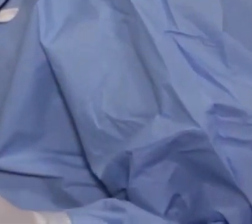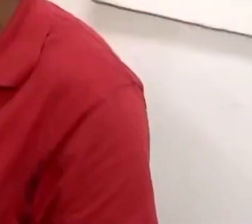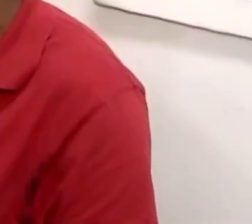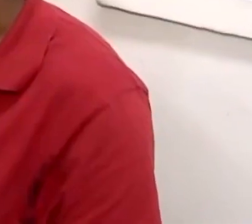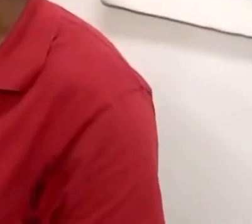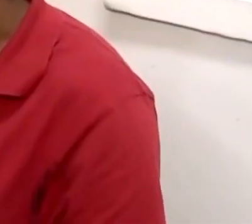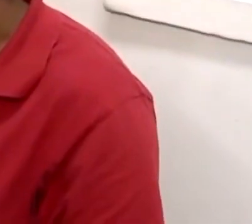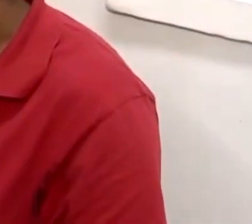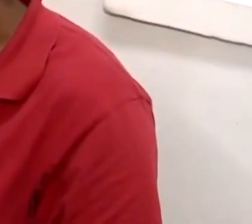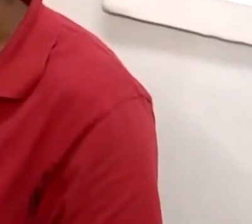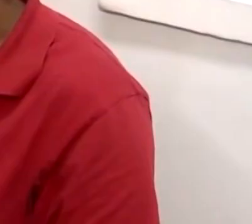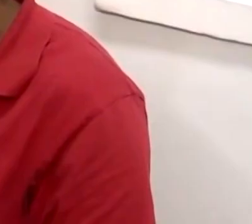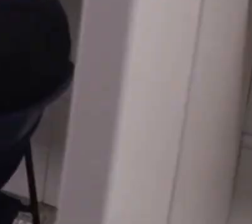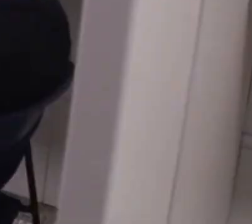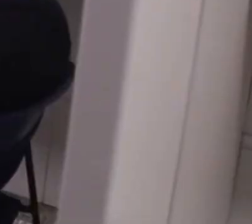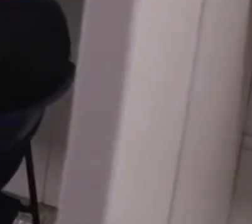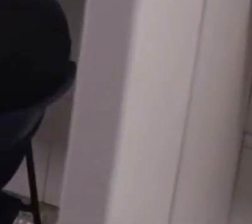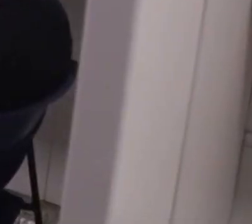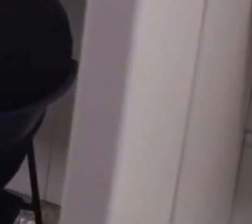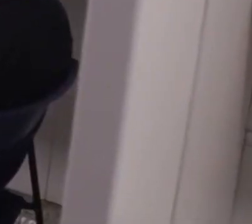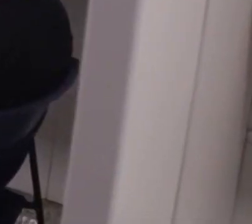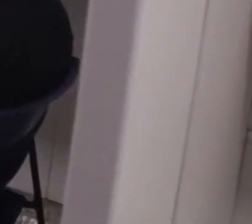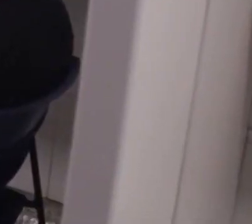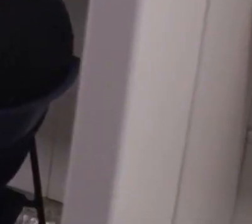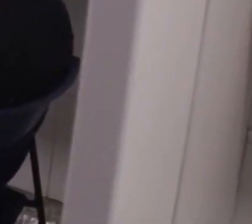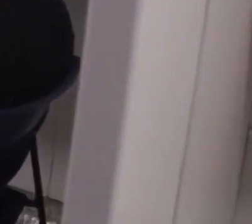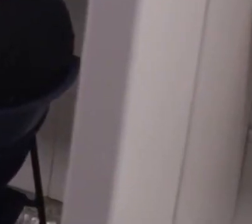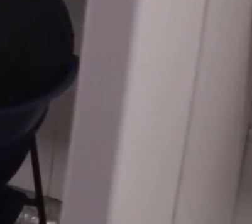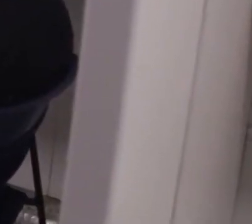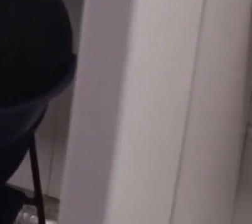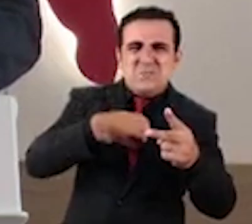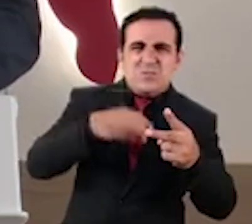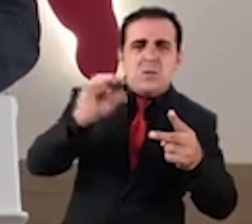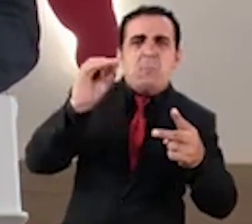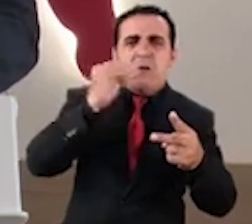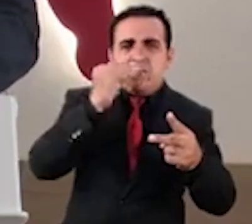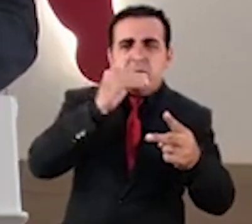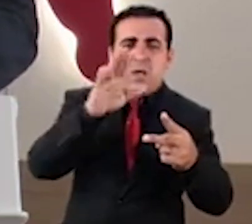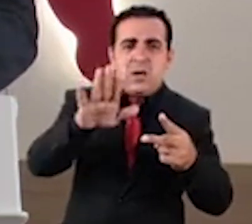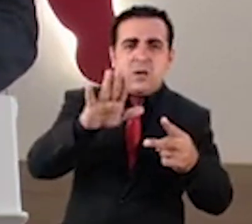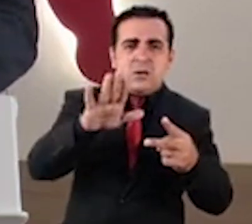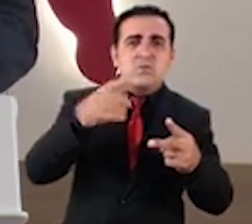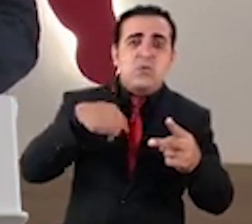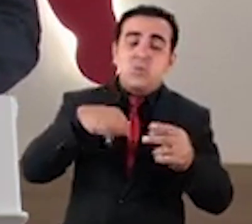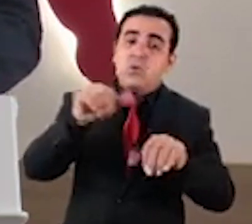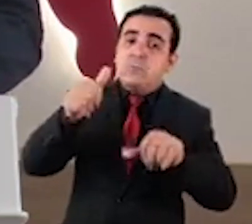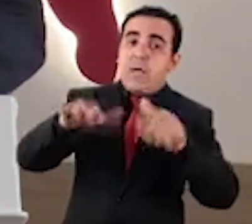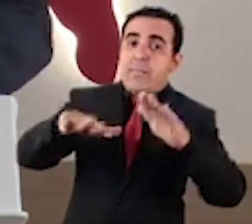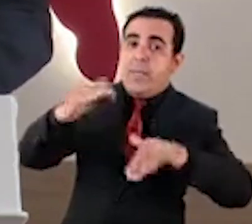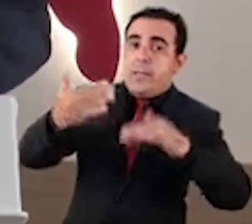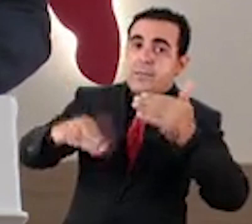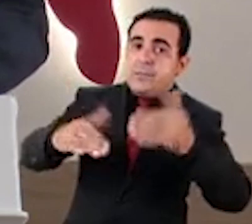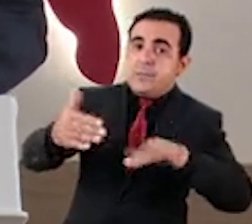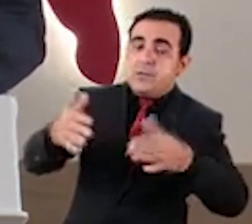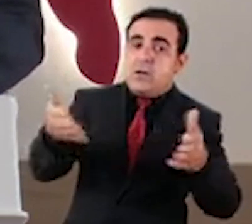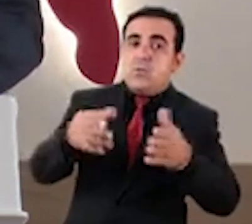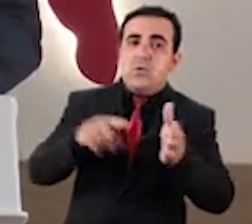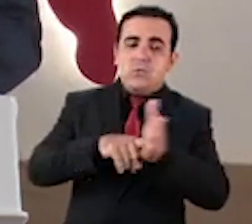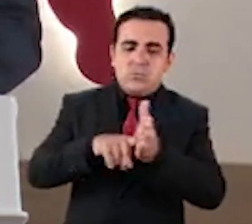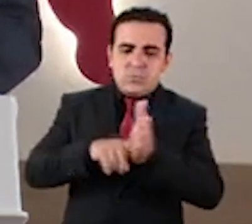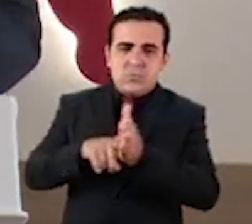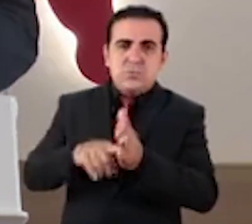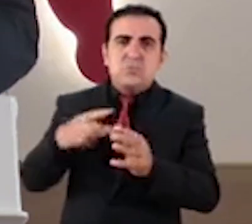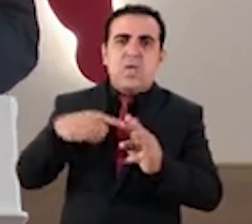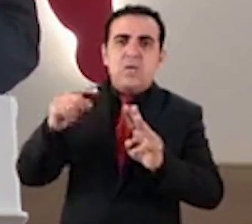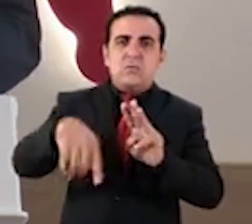são 177.584 casos confirmados até hoje E 3.838